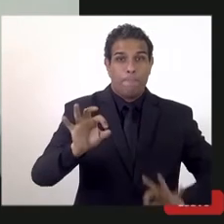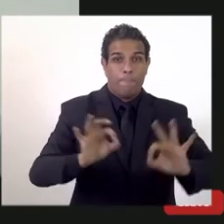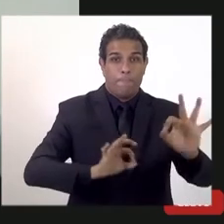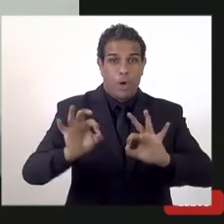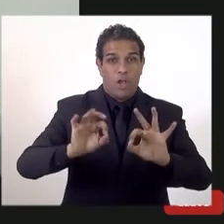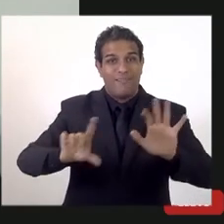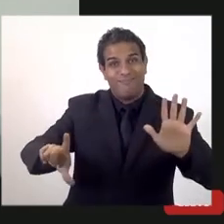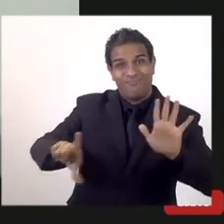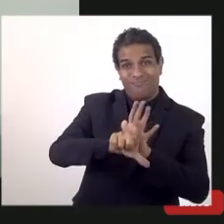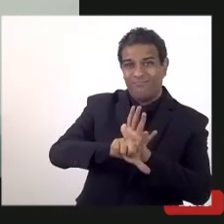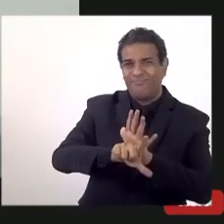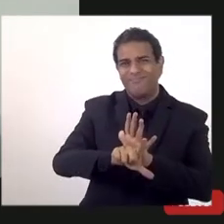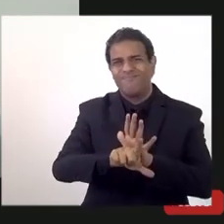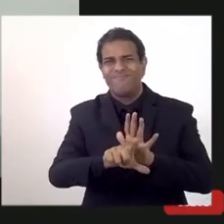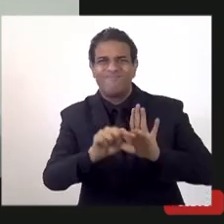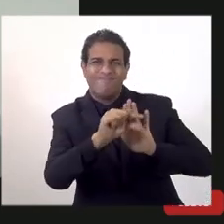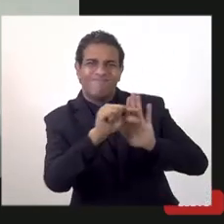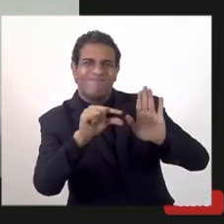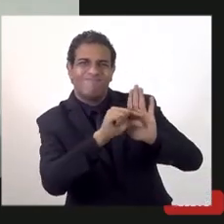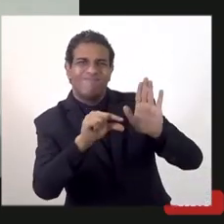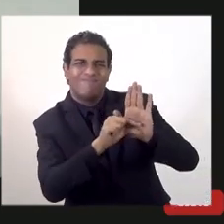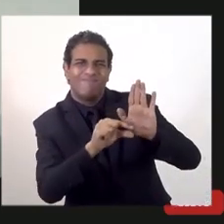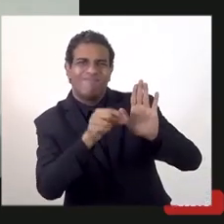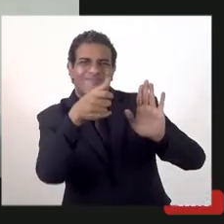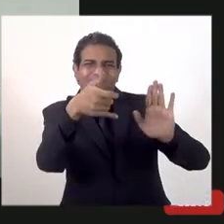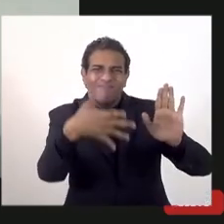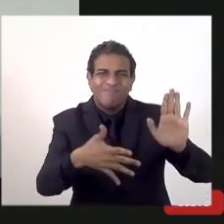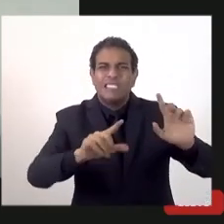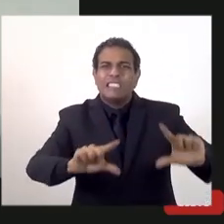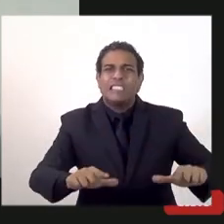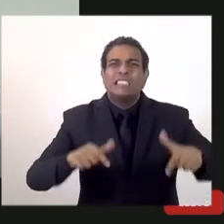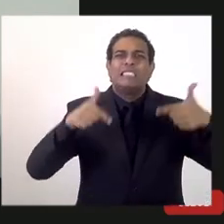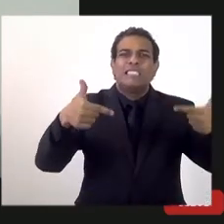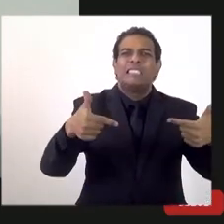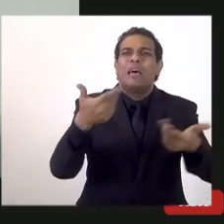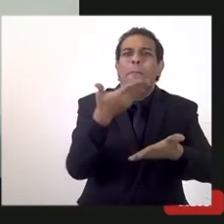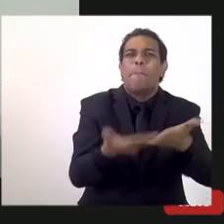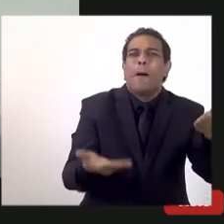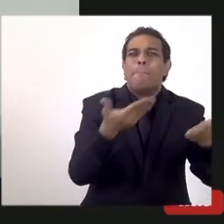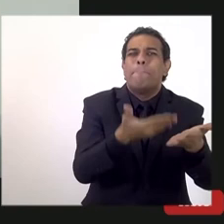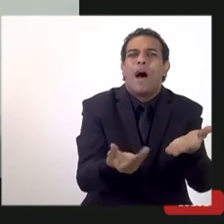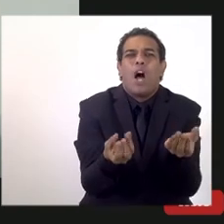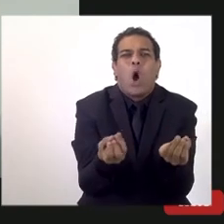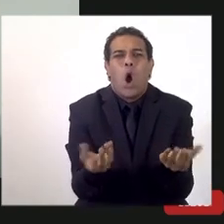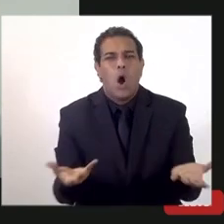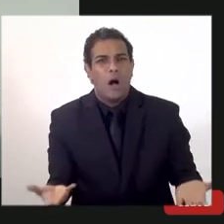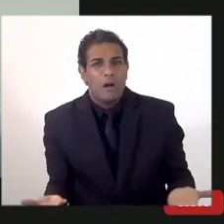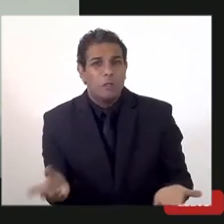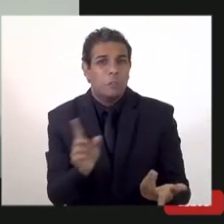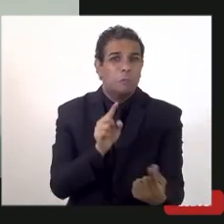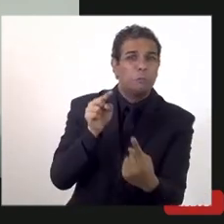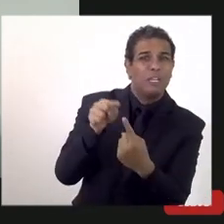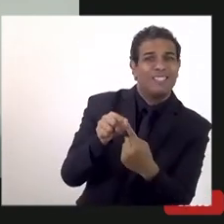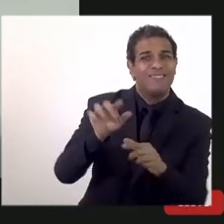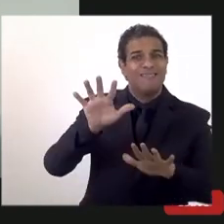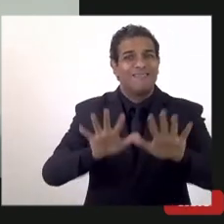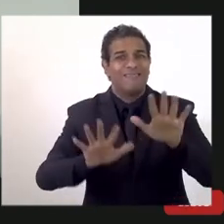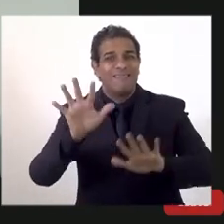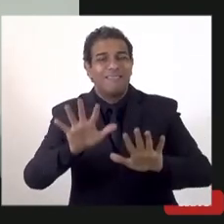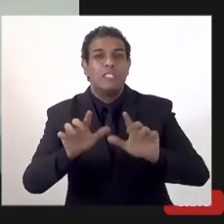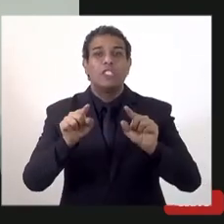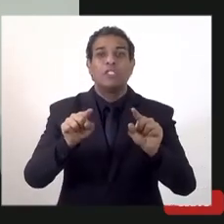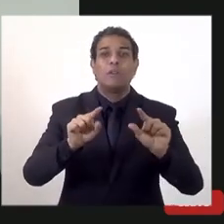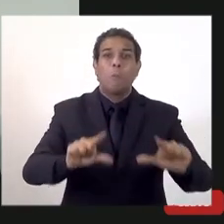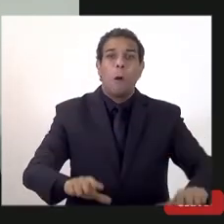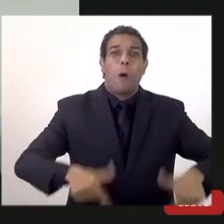resta pouco claro essa questão das ações estruturantes e o objetivo do fundo de